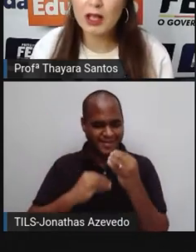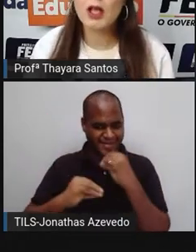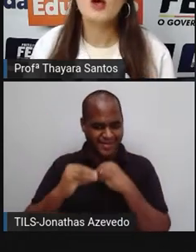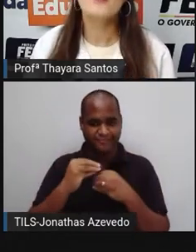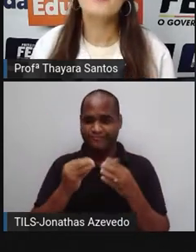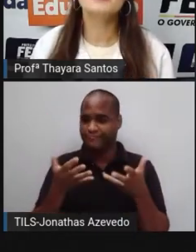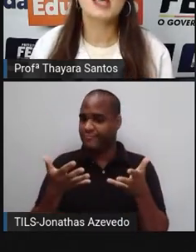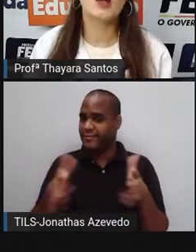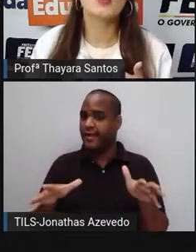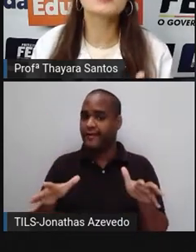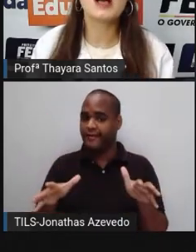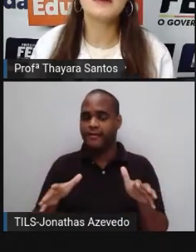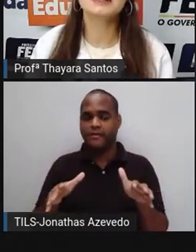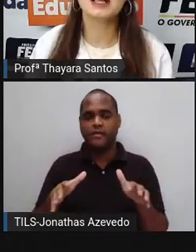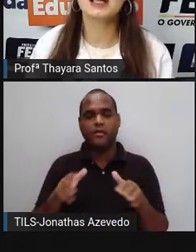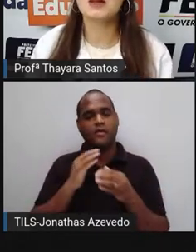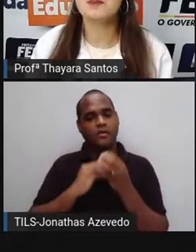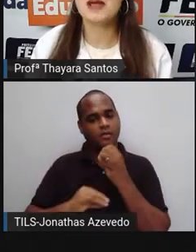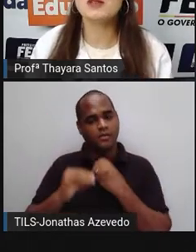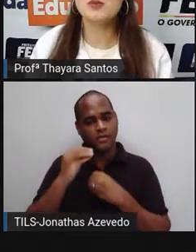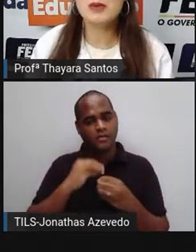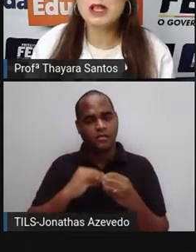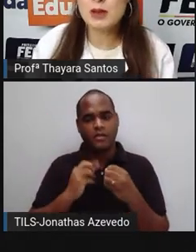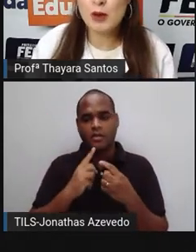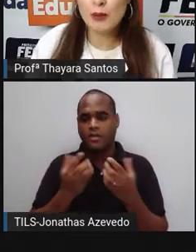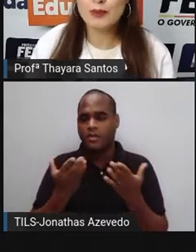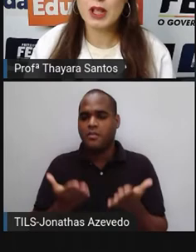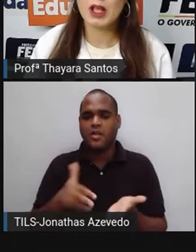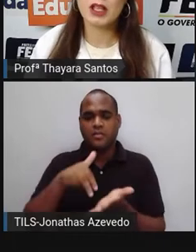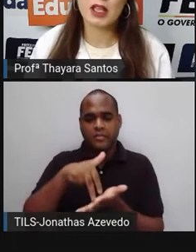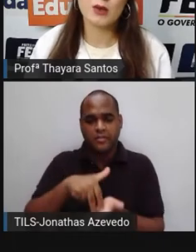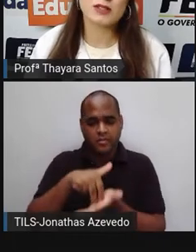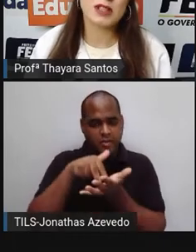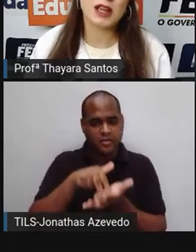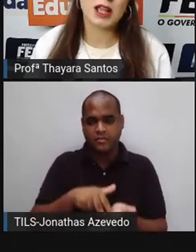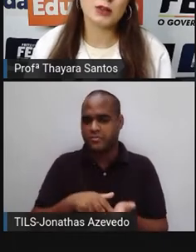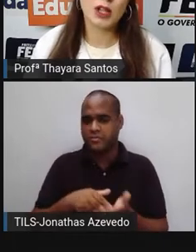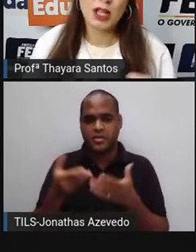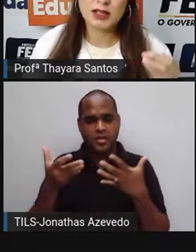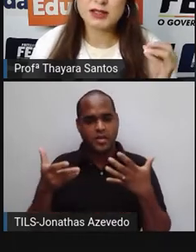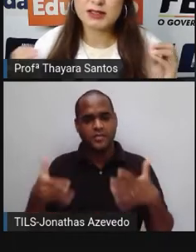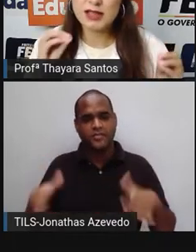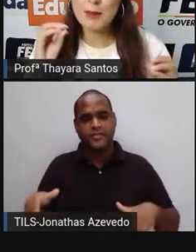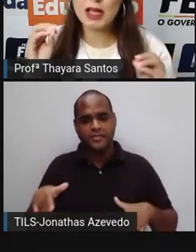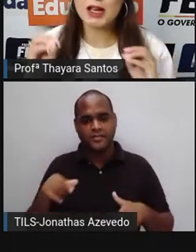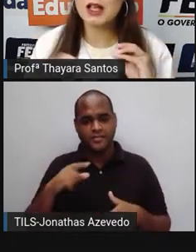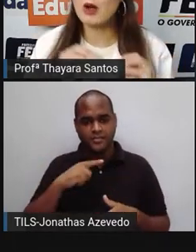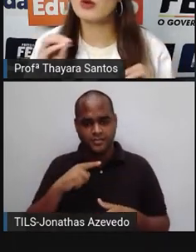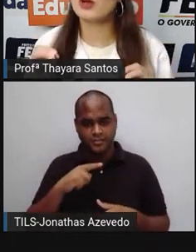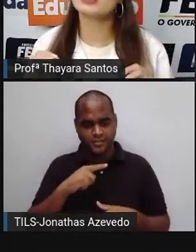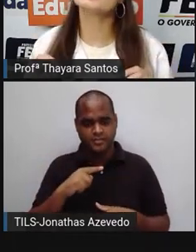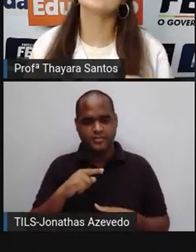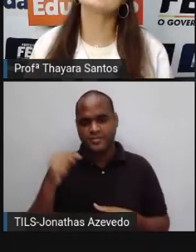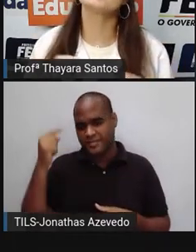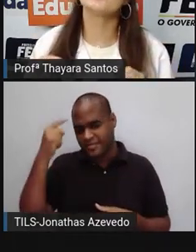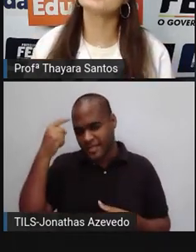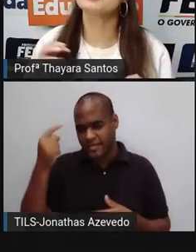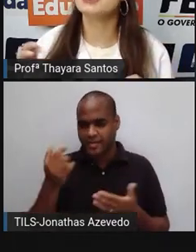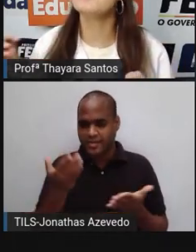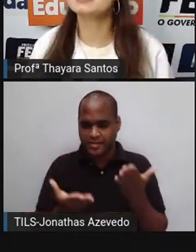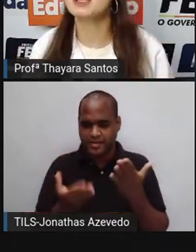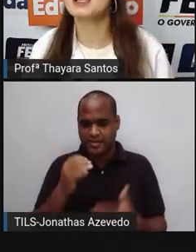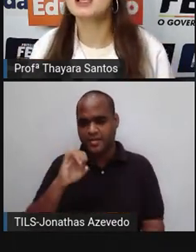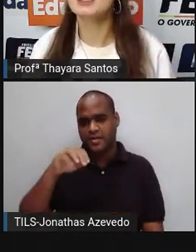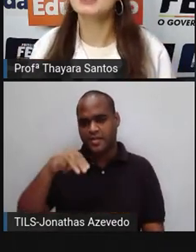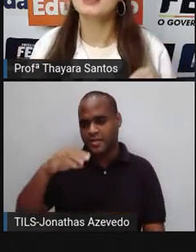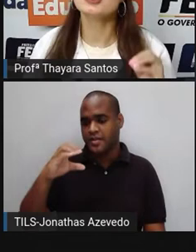comer, se recusa a manter aquele peso mínimo que é considerado. E sabe aquele cálculo que a gente faz, que chama de